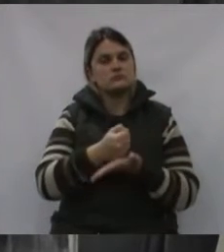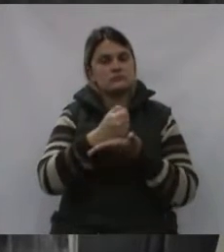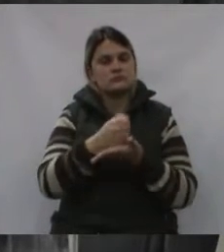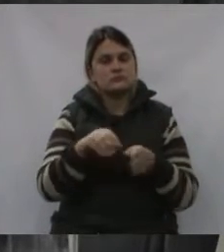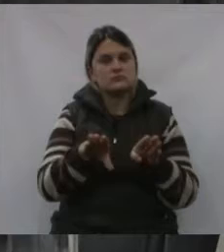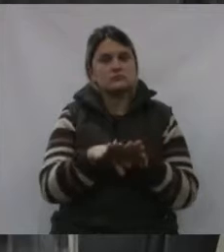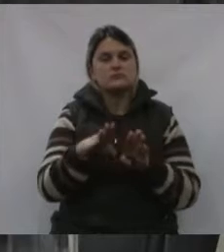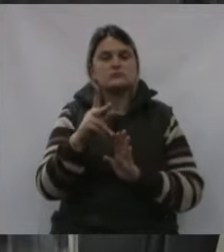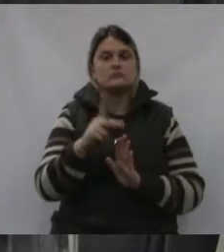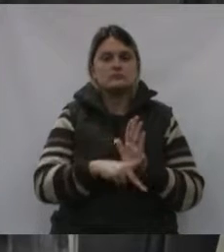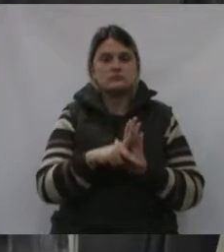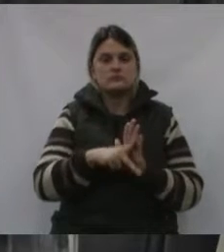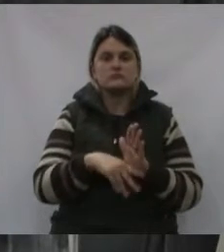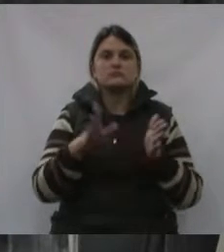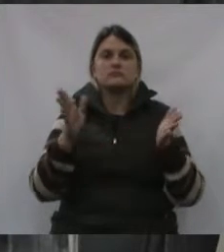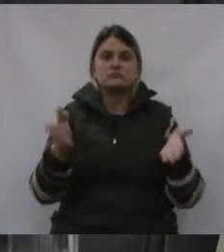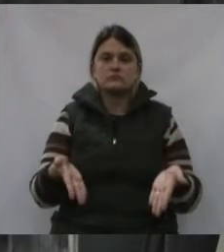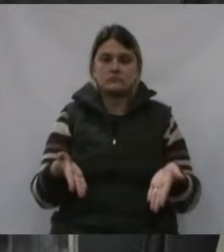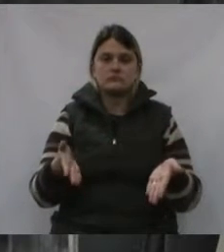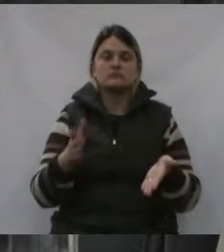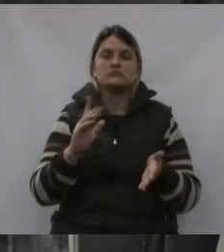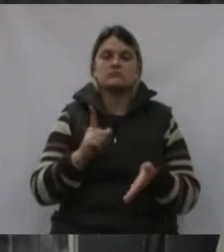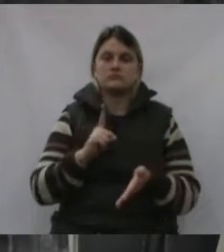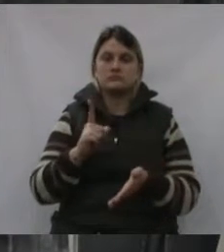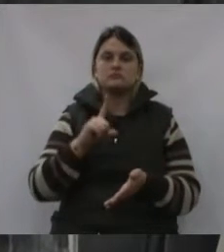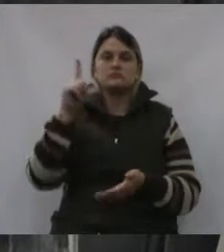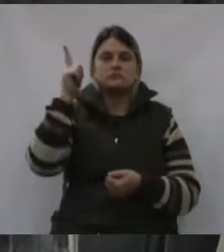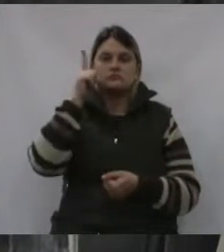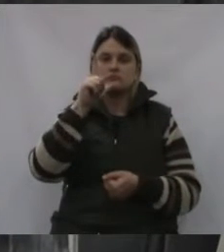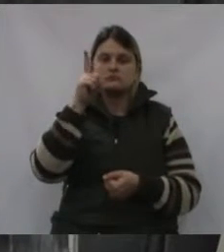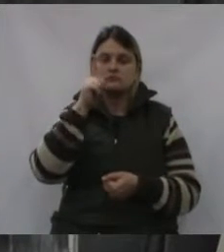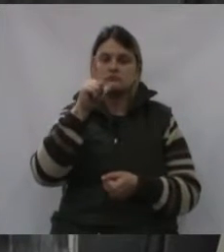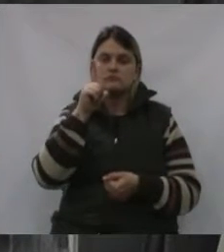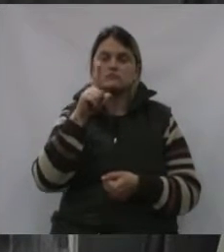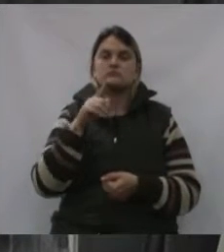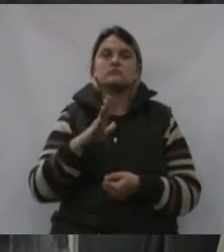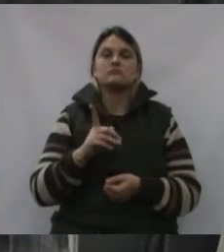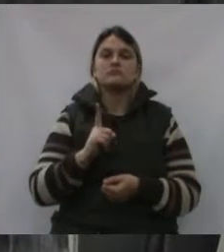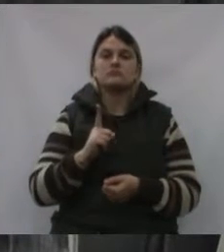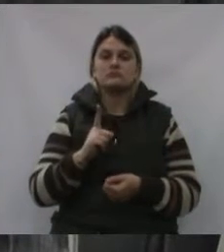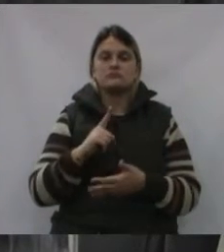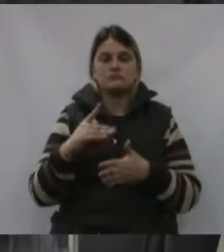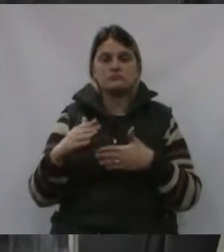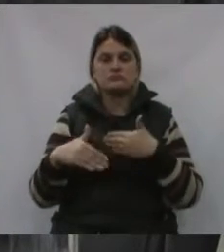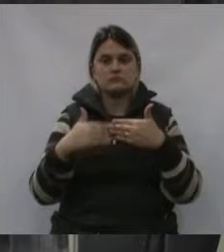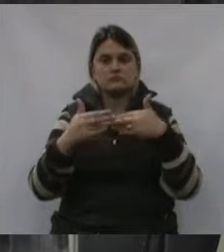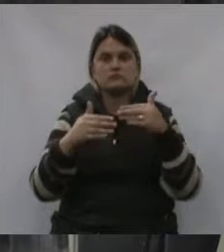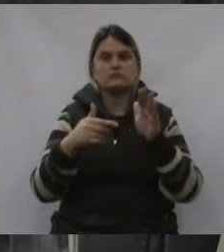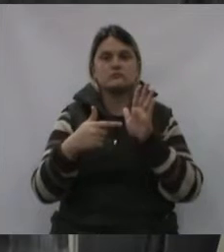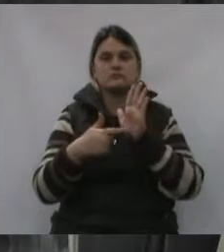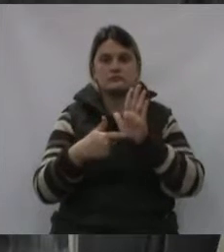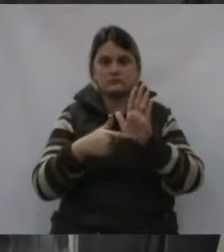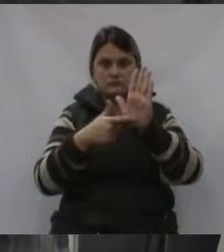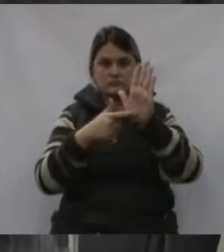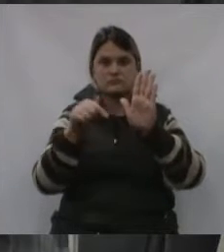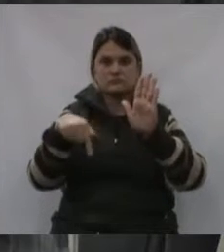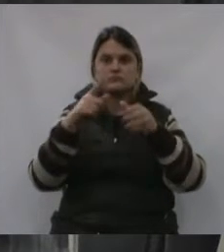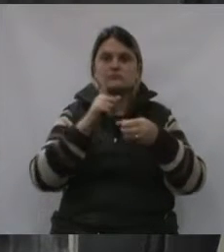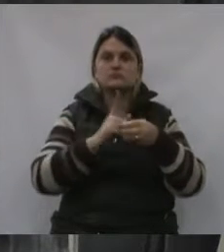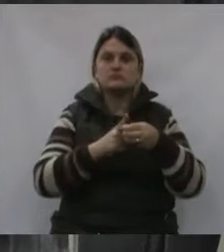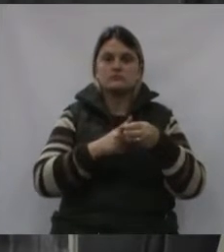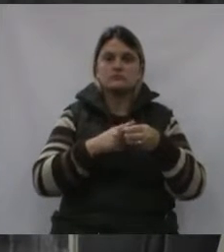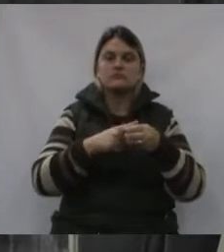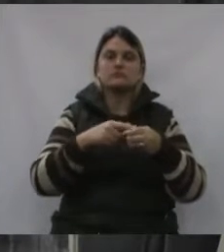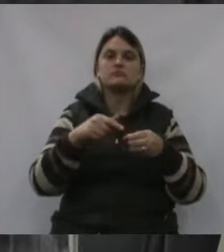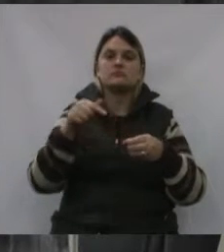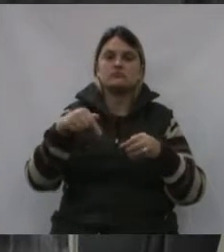projeto. Hoje, já o pessoal sai representar a nossa cidade, fora